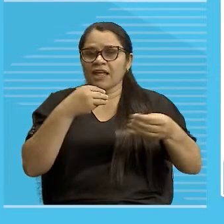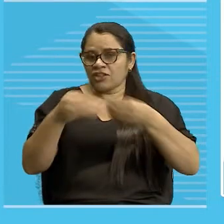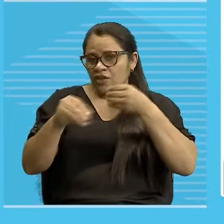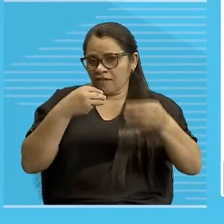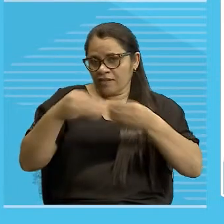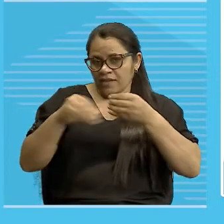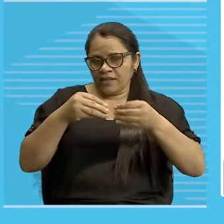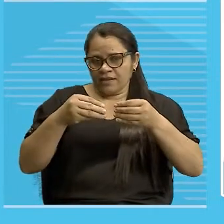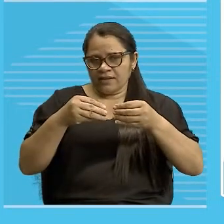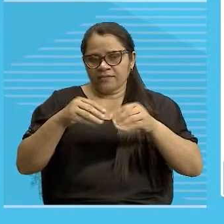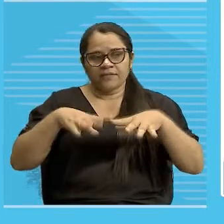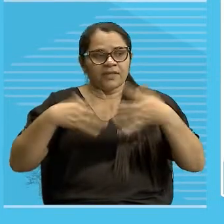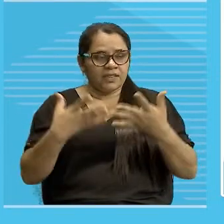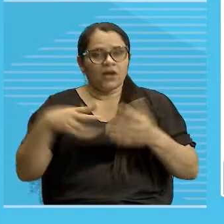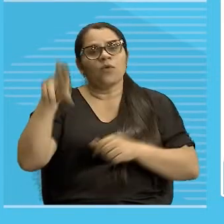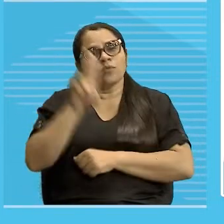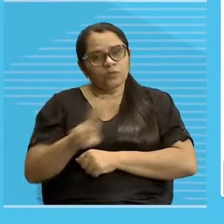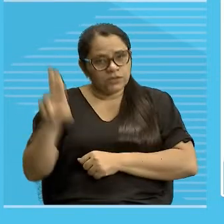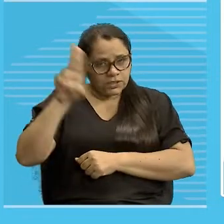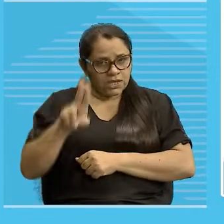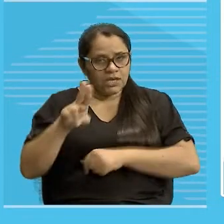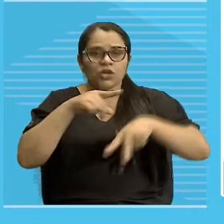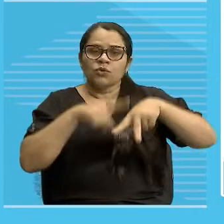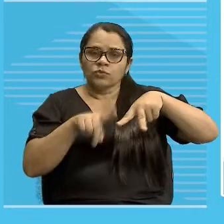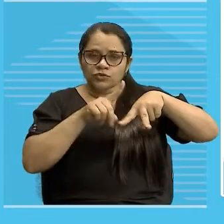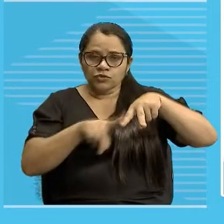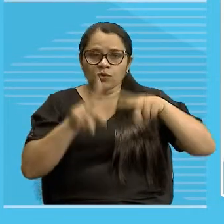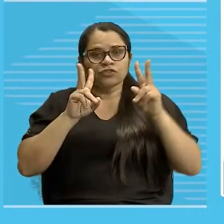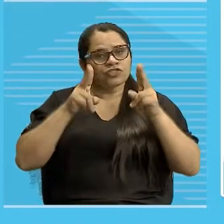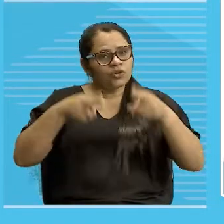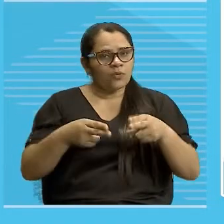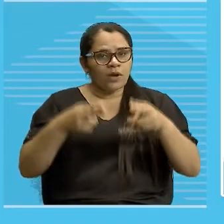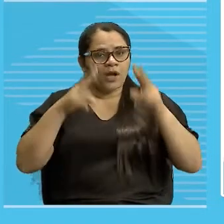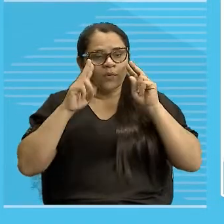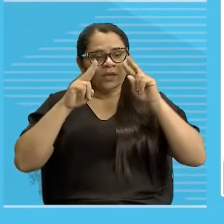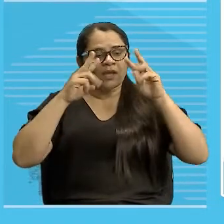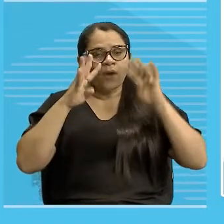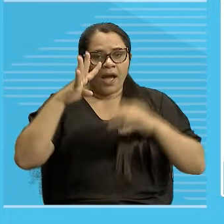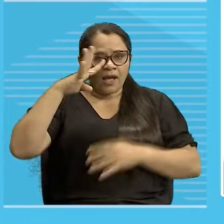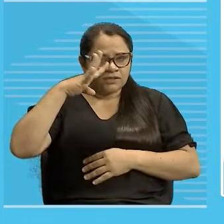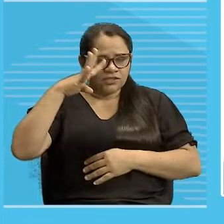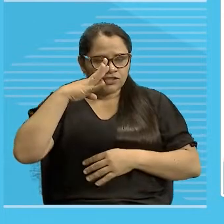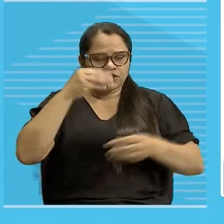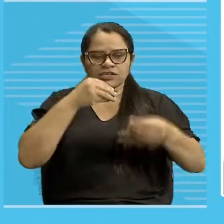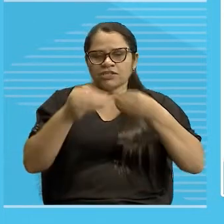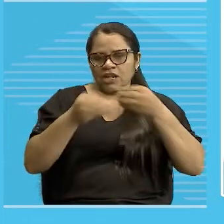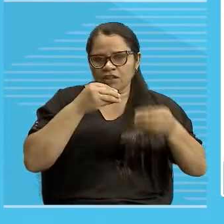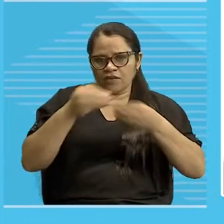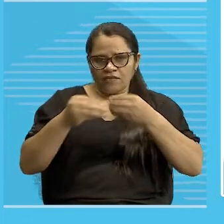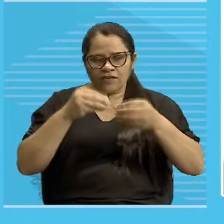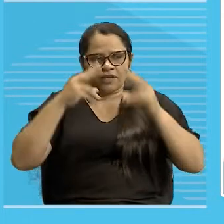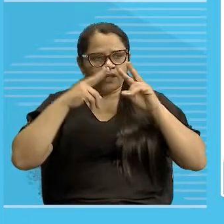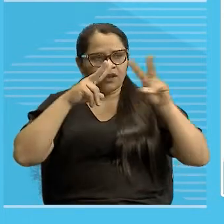Você vai reparar bem aqui nesse Azinho que eu vou marcar de vermelho. Beleza?